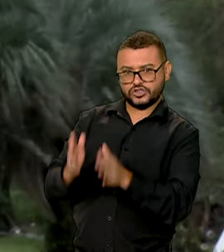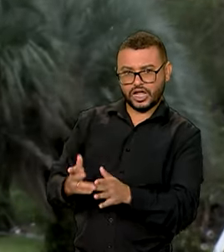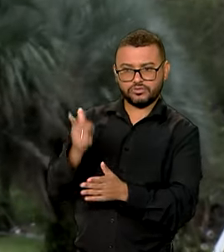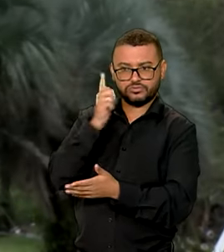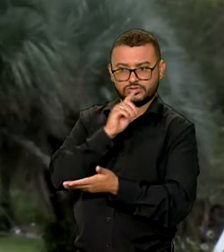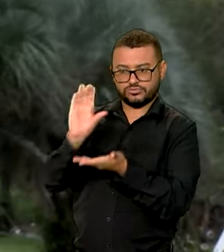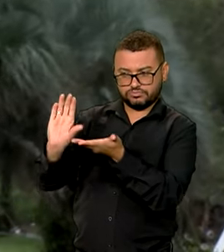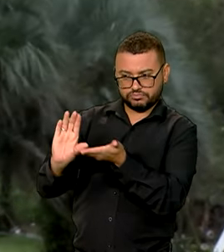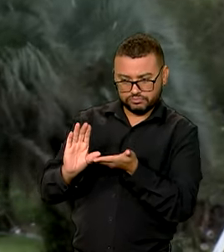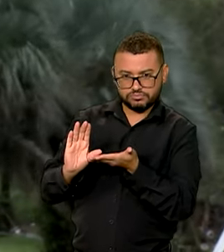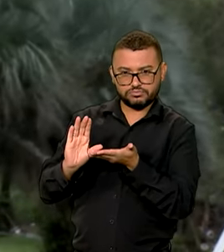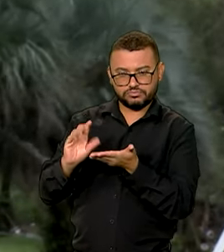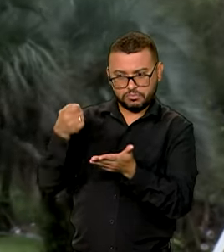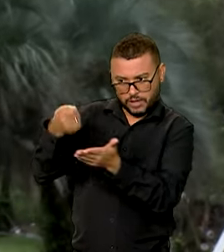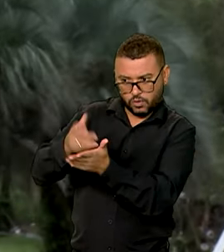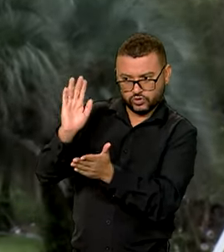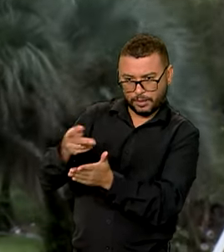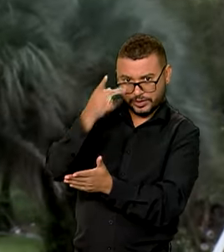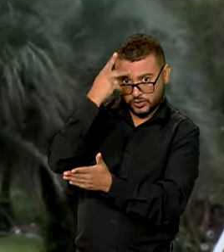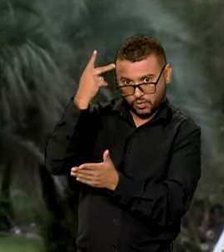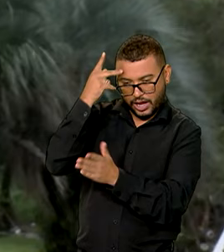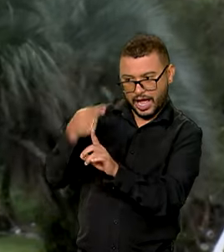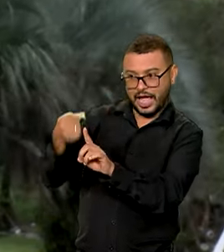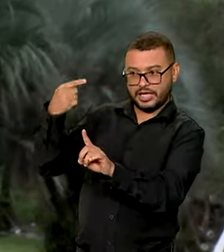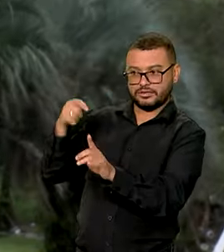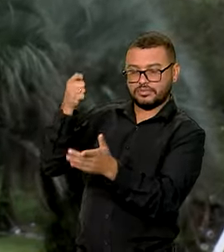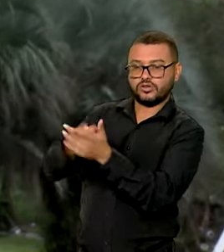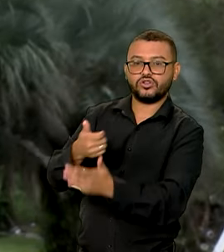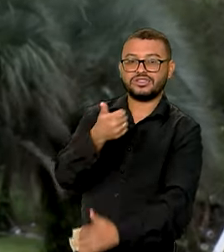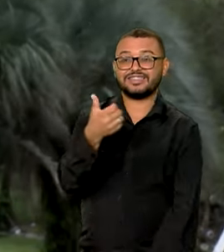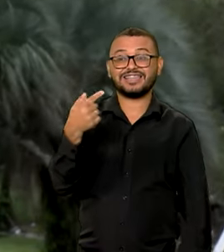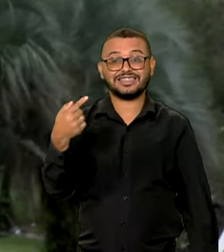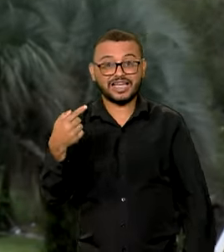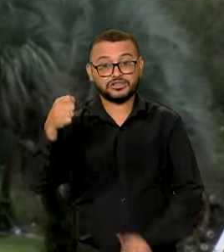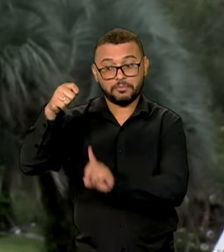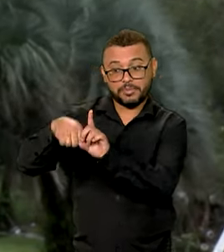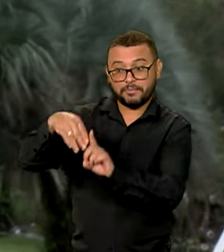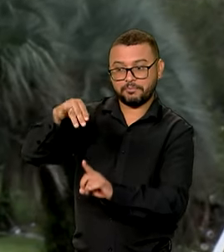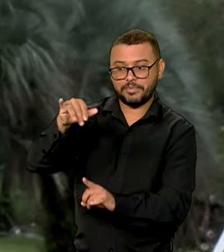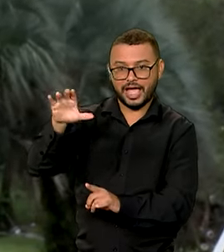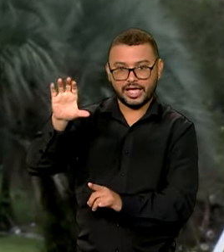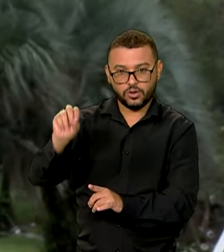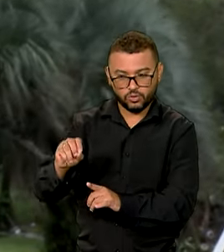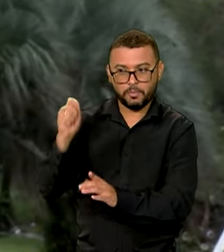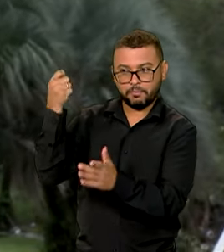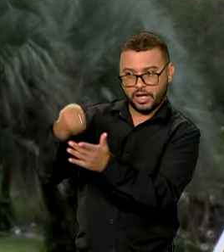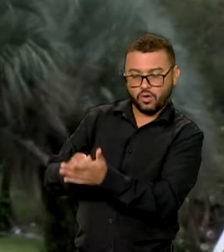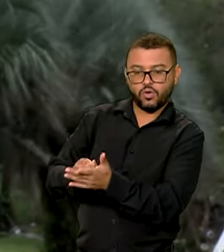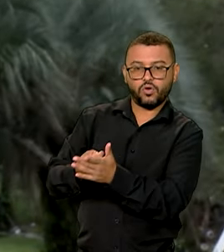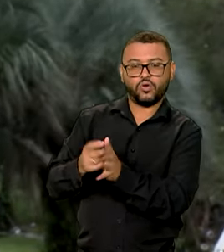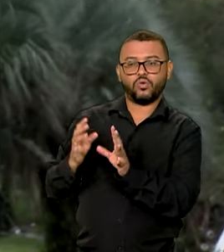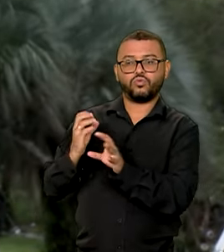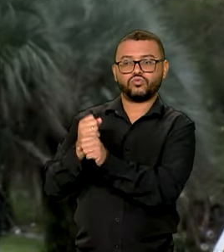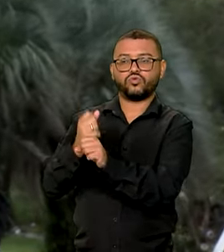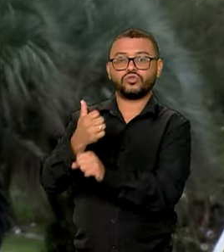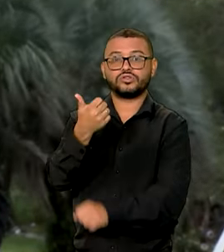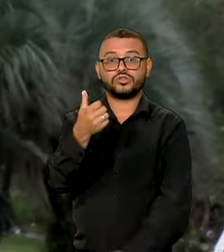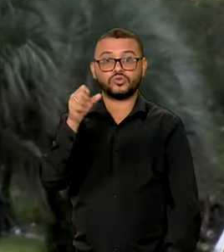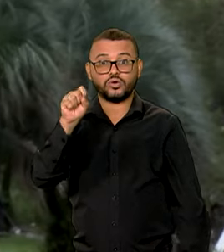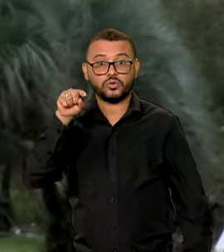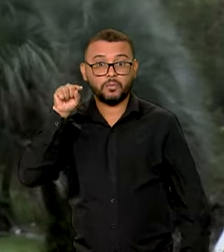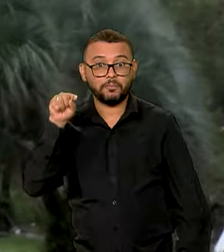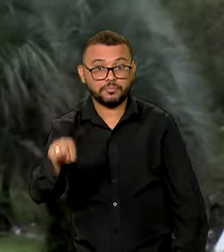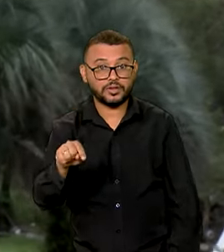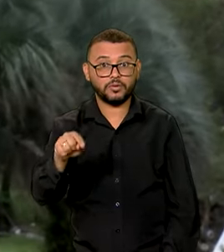receberam pagamento de forma antecipada do benefício no dia 17 de maio. Inclusive, 18 mil famílias tiveram